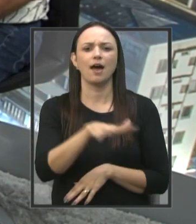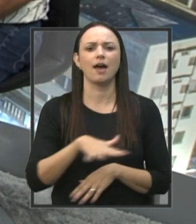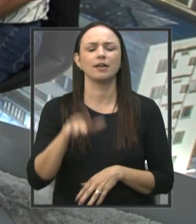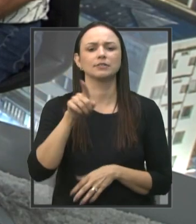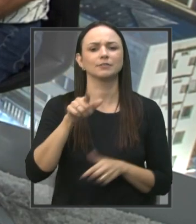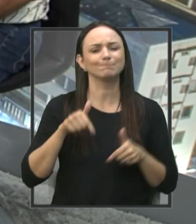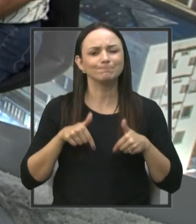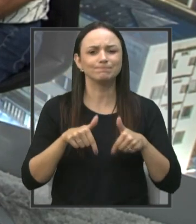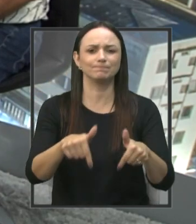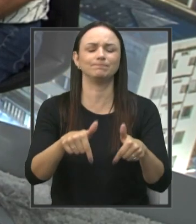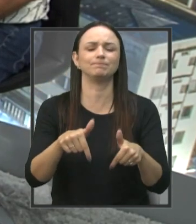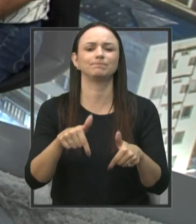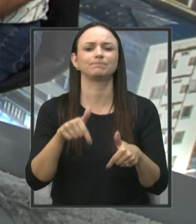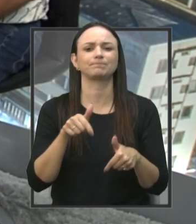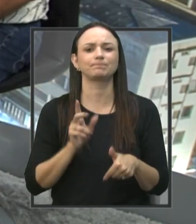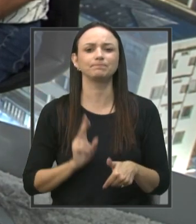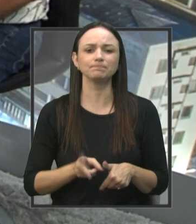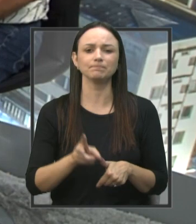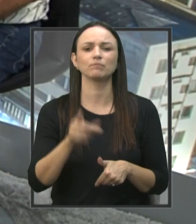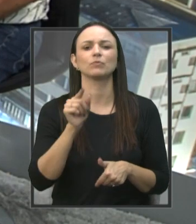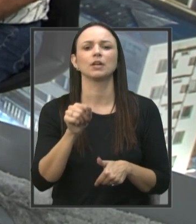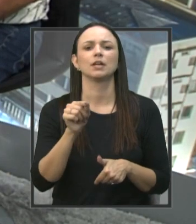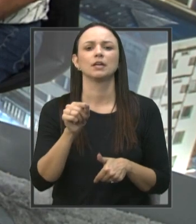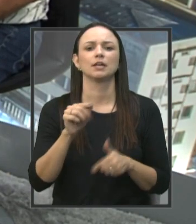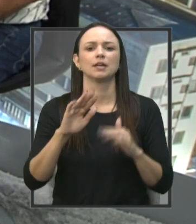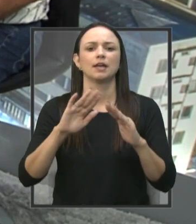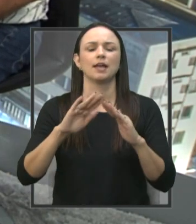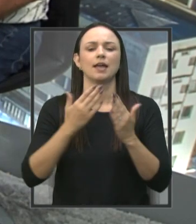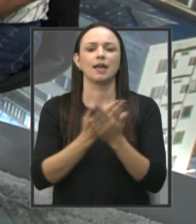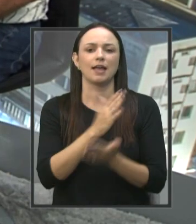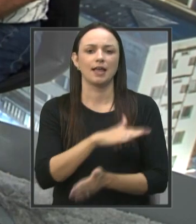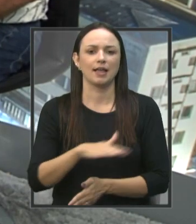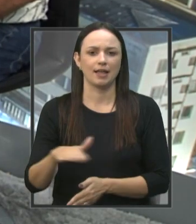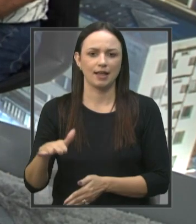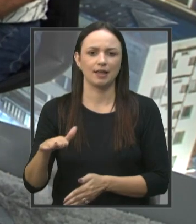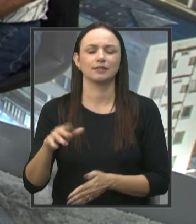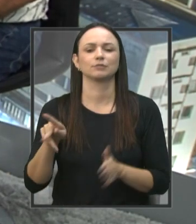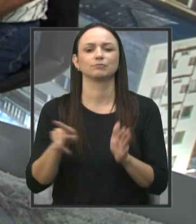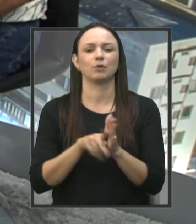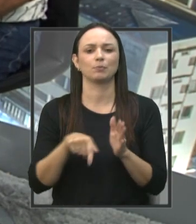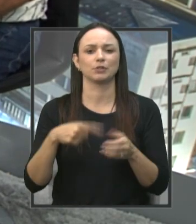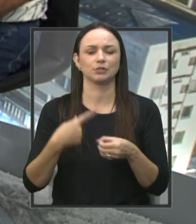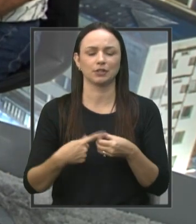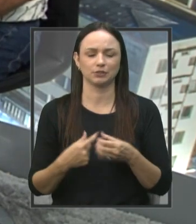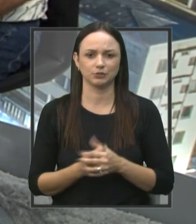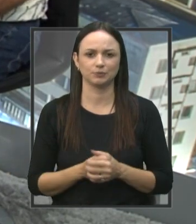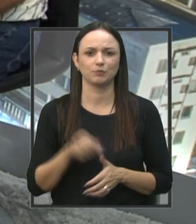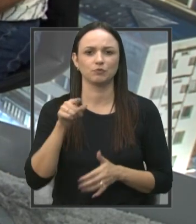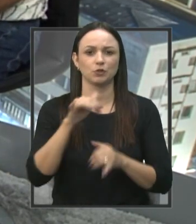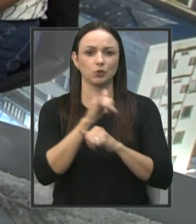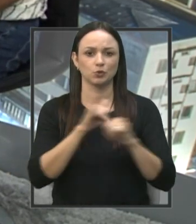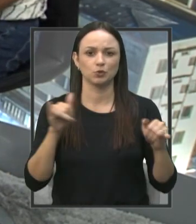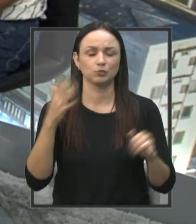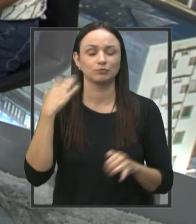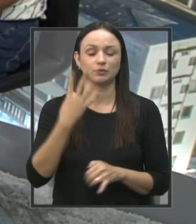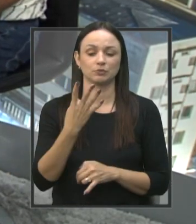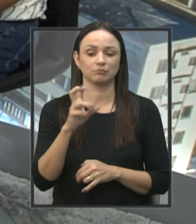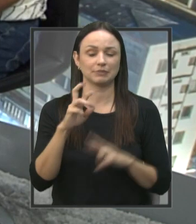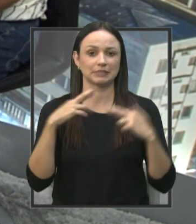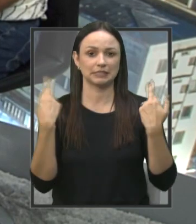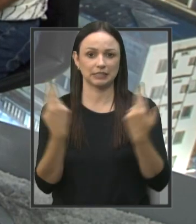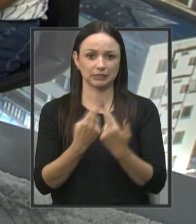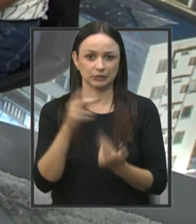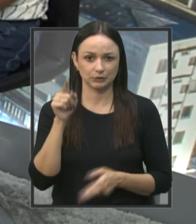que o senhor se dedica de forma integral, que são as creches para o município de Jaú. O senhor anunciou na 45ª